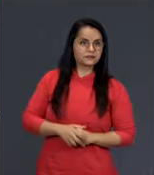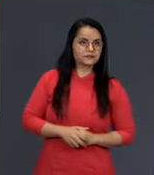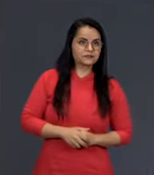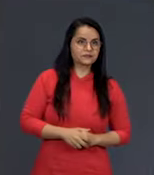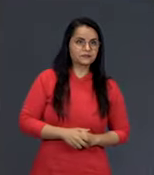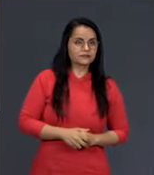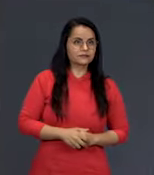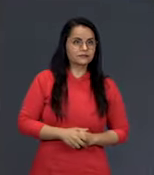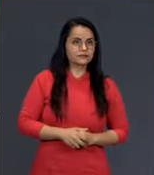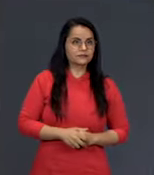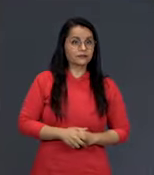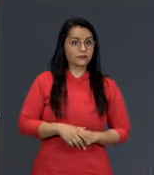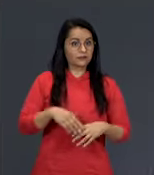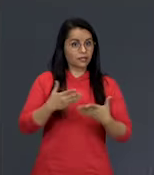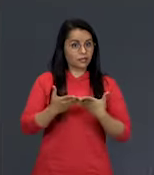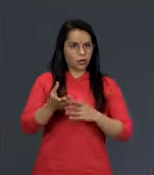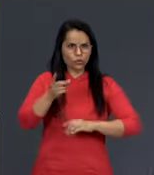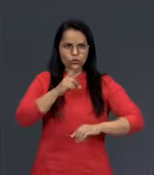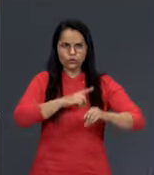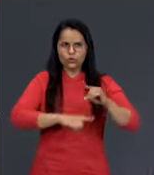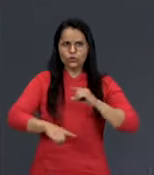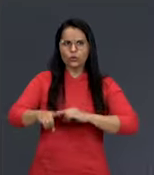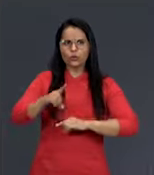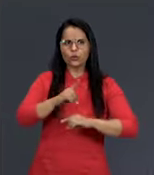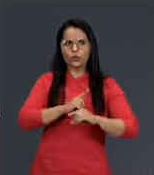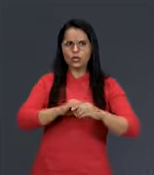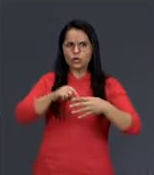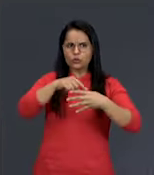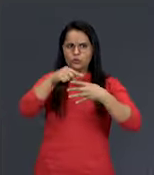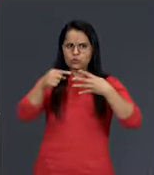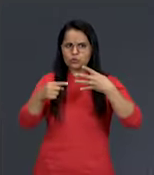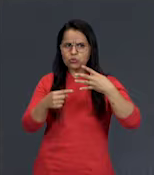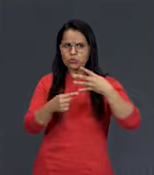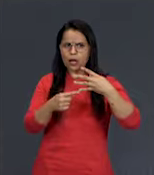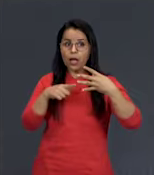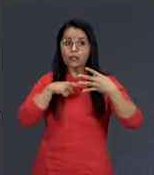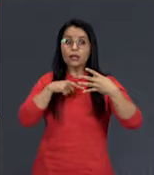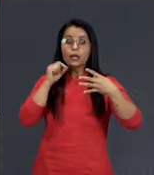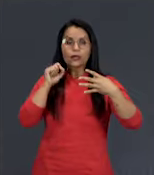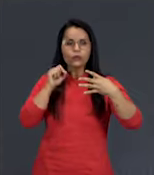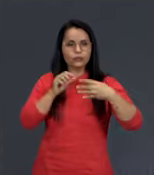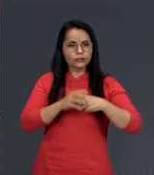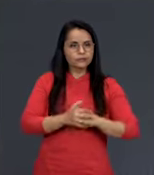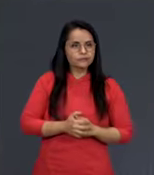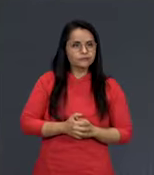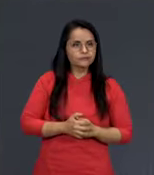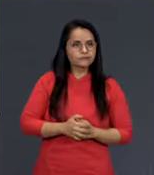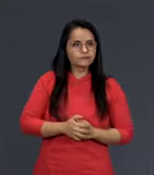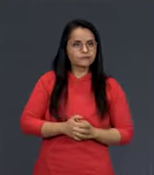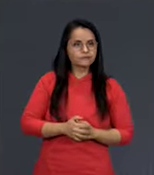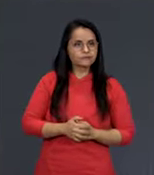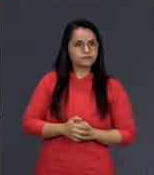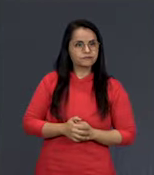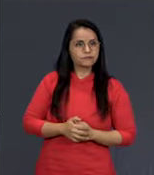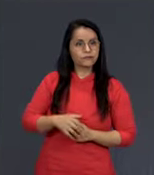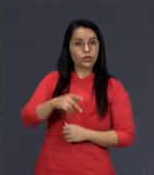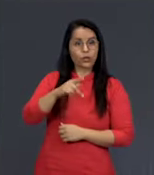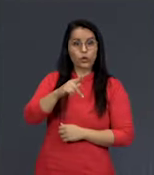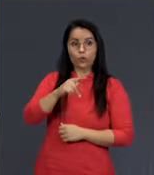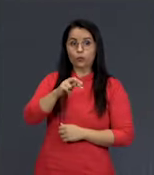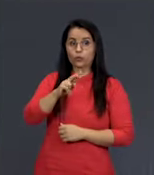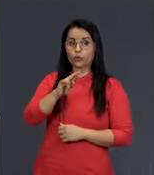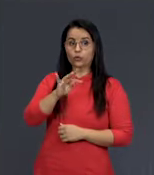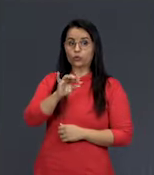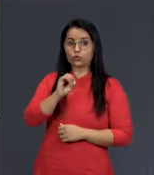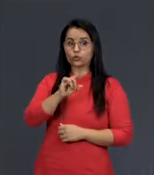Dentro do domínio eucária, nós vamos ter o reino dos protozoários,